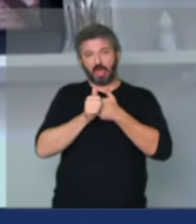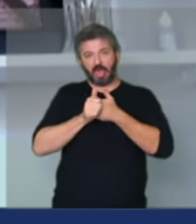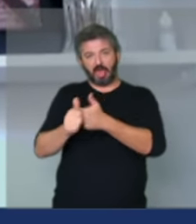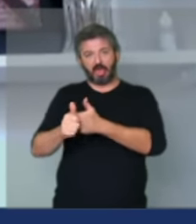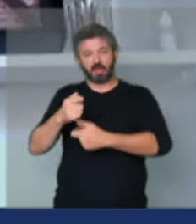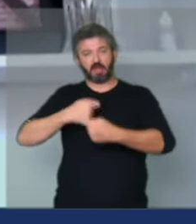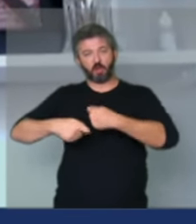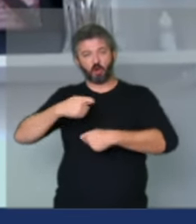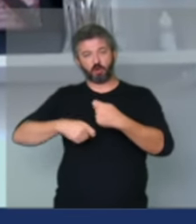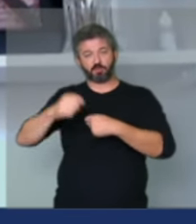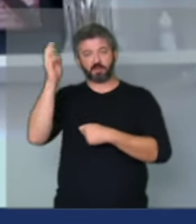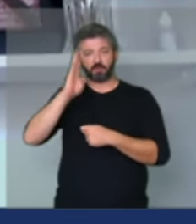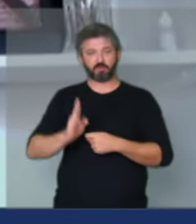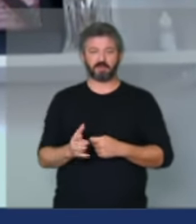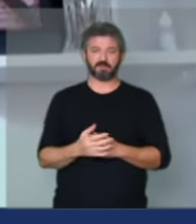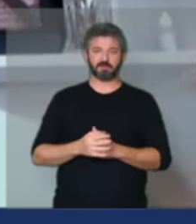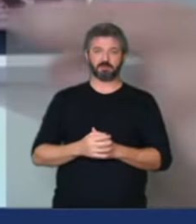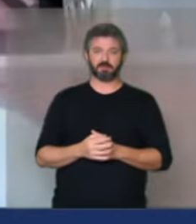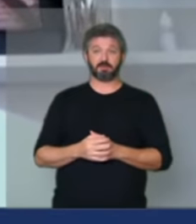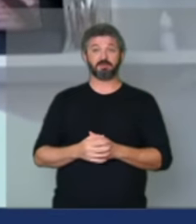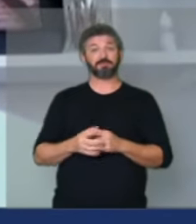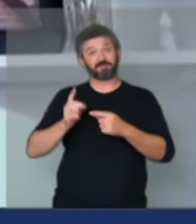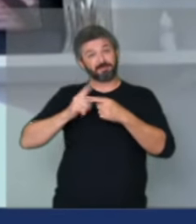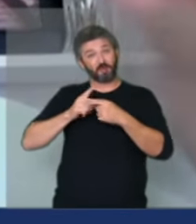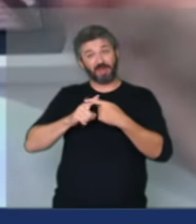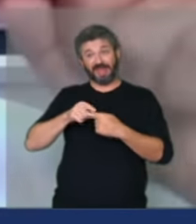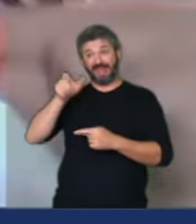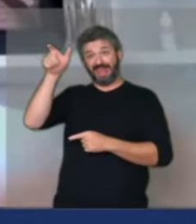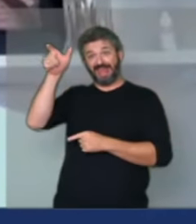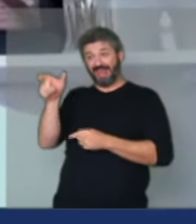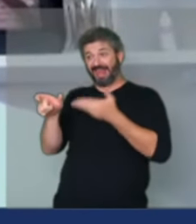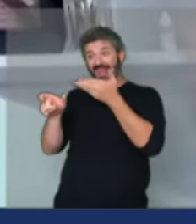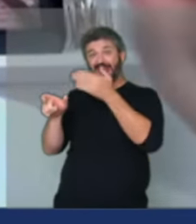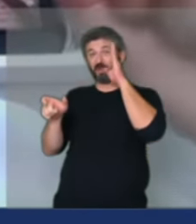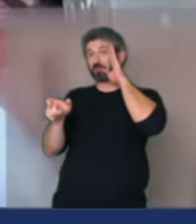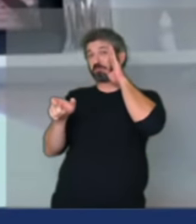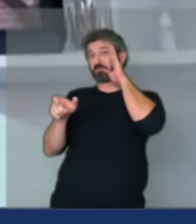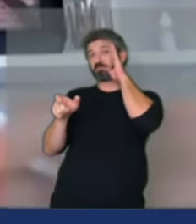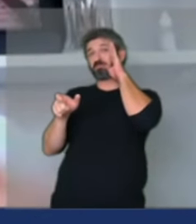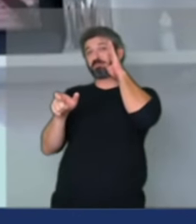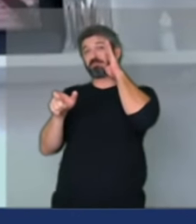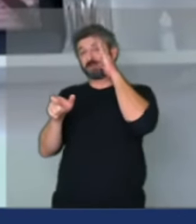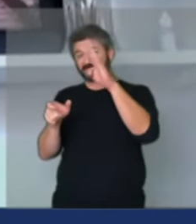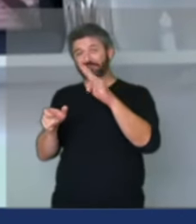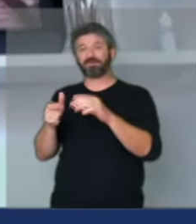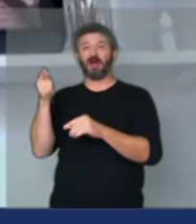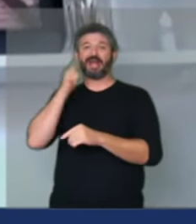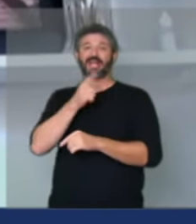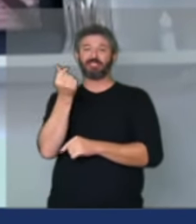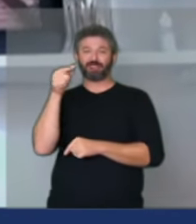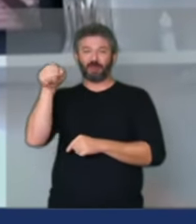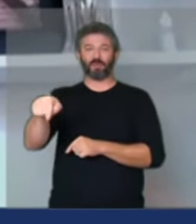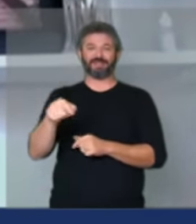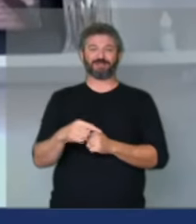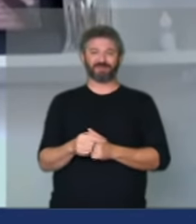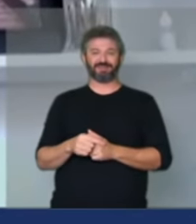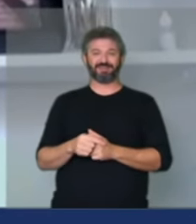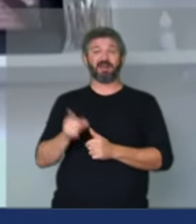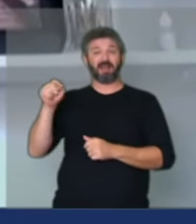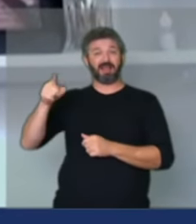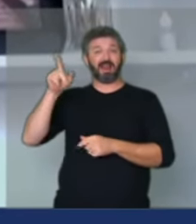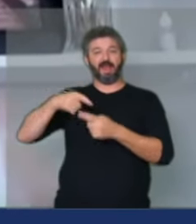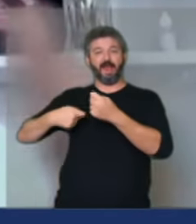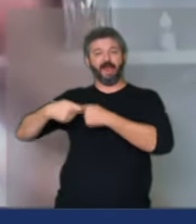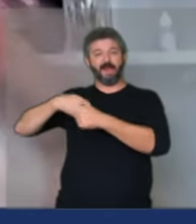economia brasileira é porque ele é o principal beneficiário desse esquema ele é um banqueiro